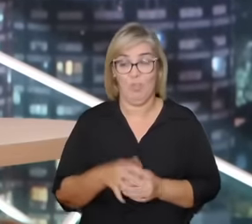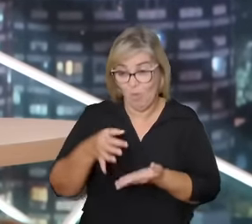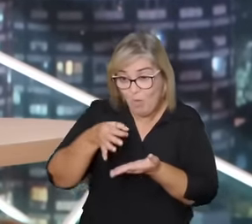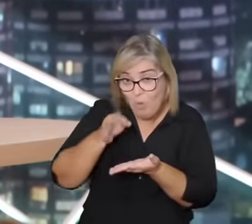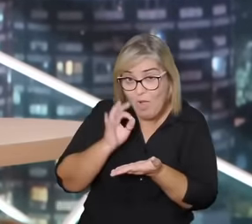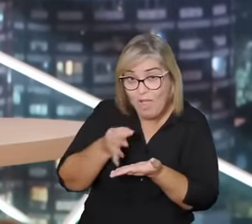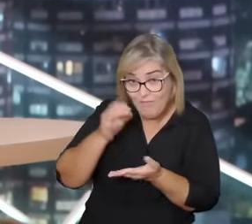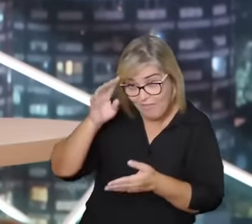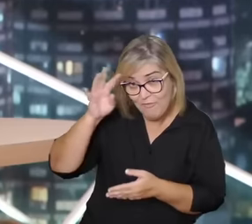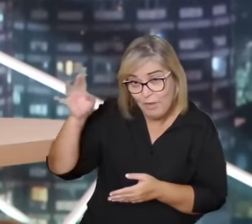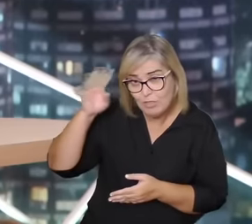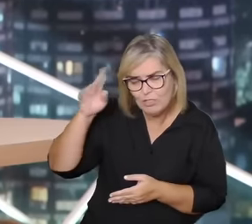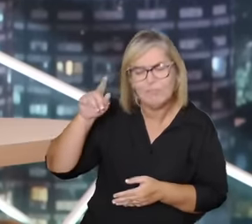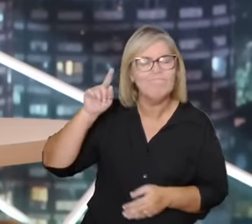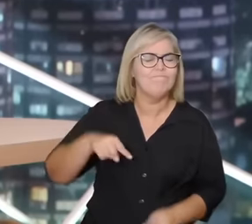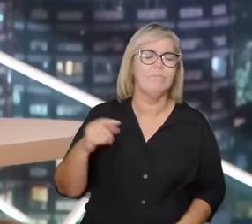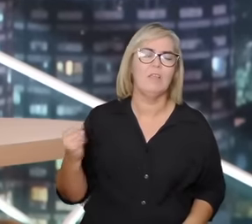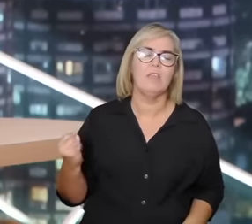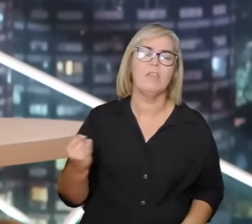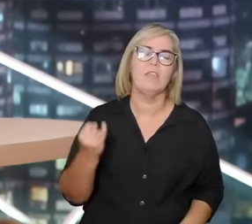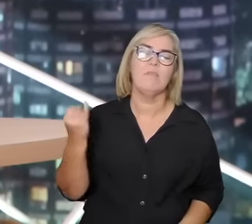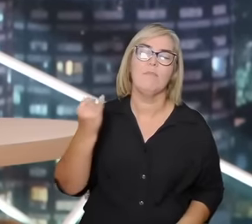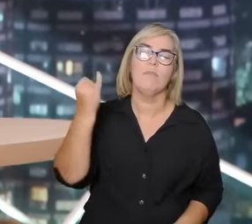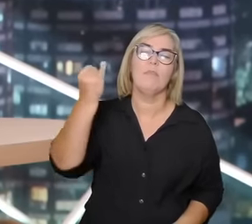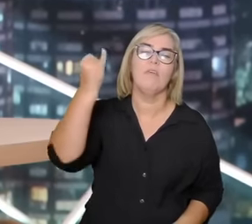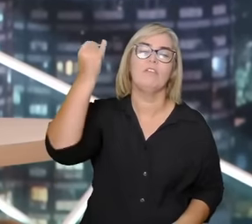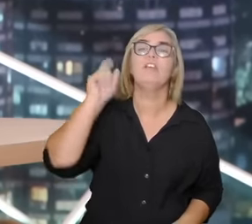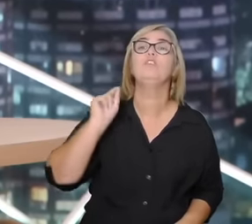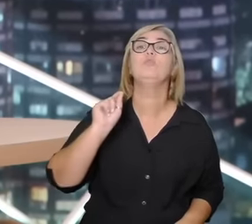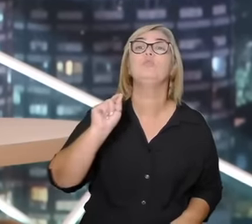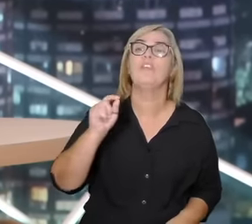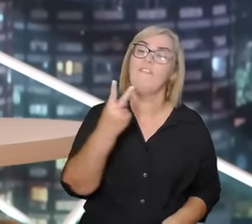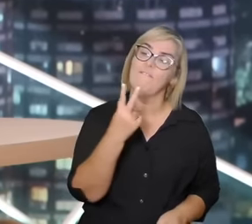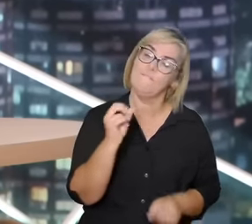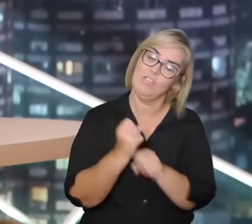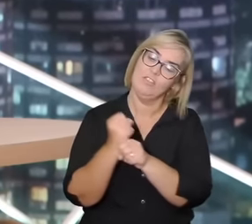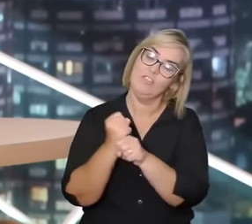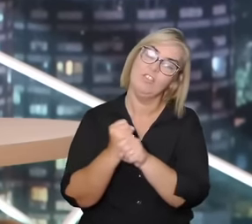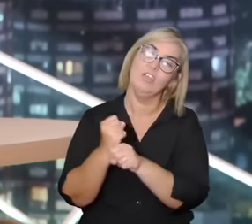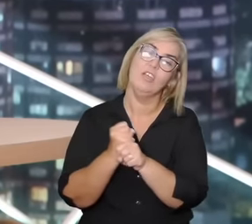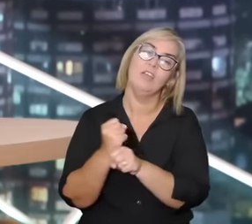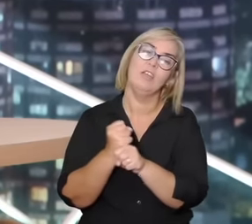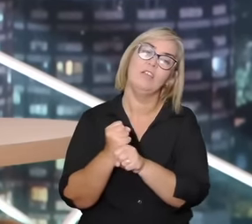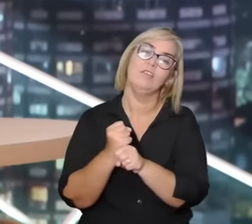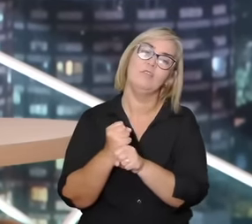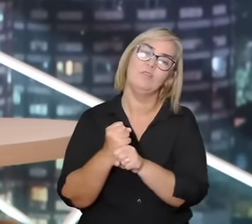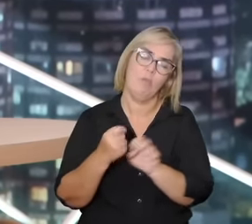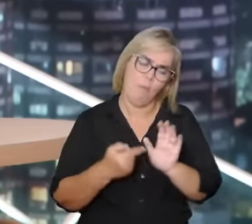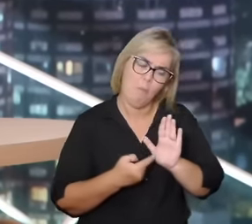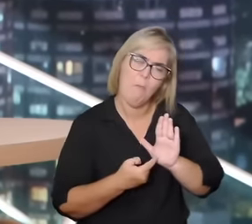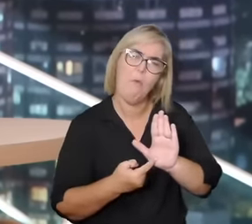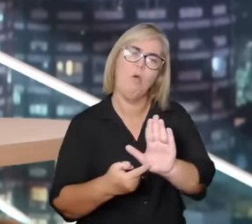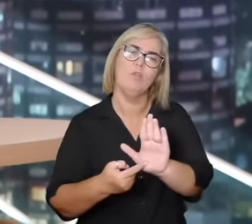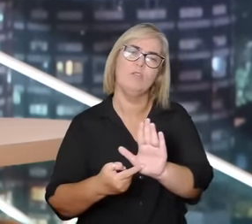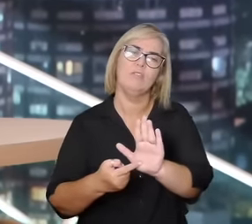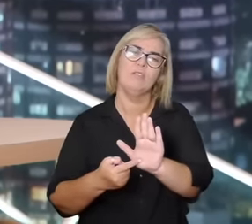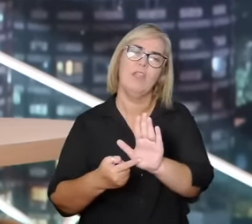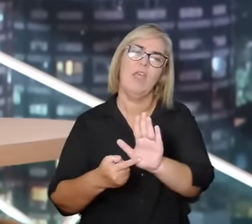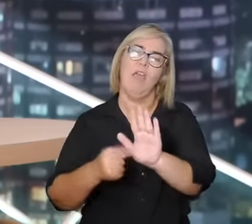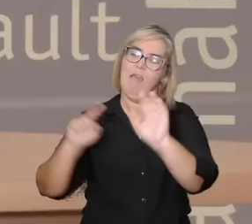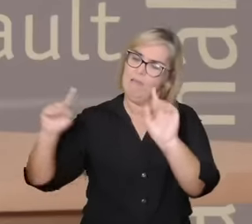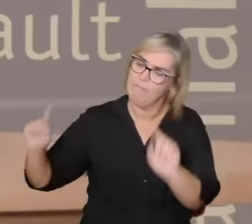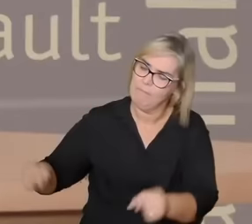filosófico a importância do café filosófico nesses 20 anos de trazer um debate público intelectuais